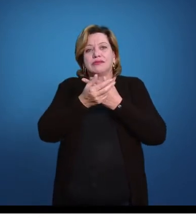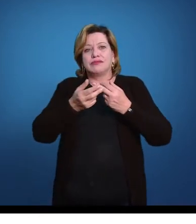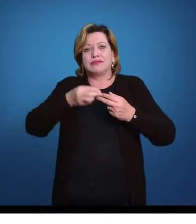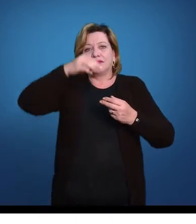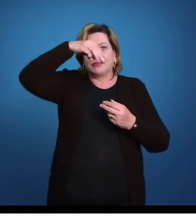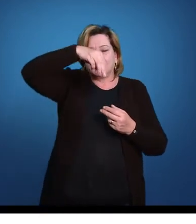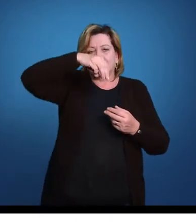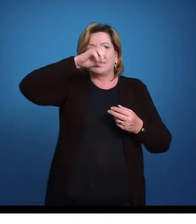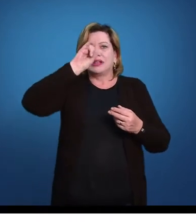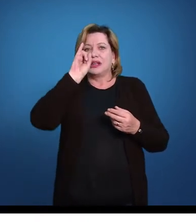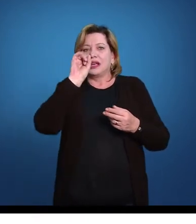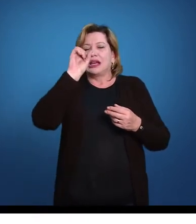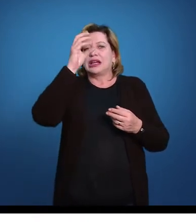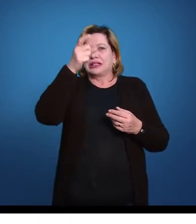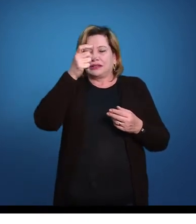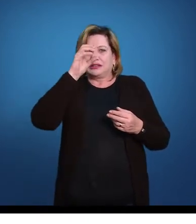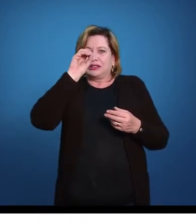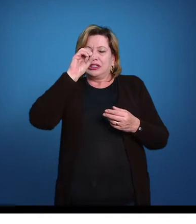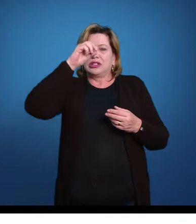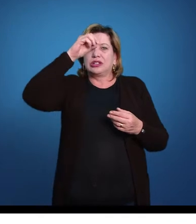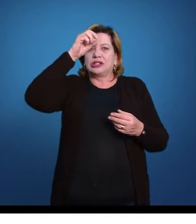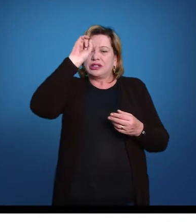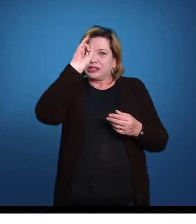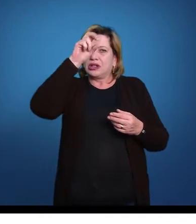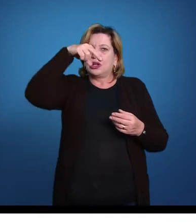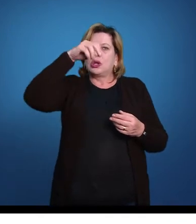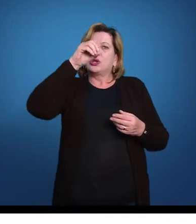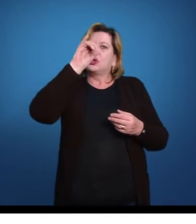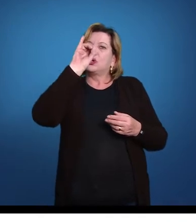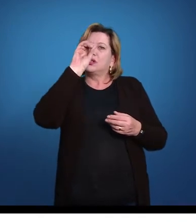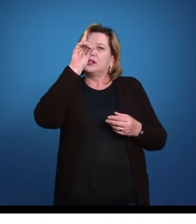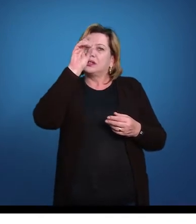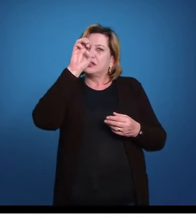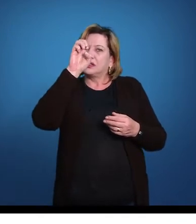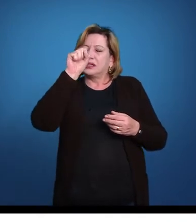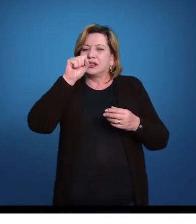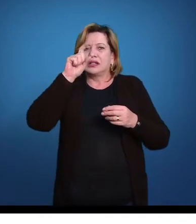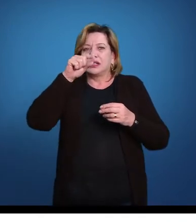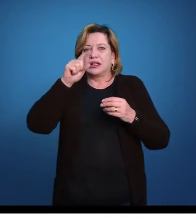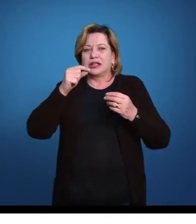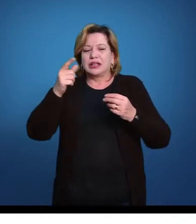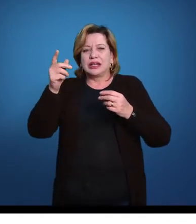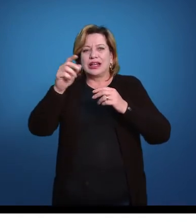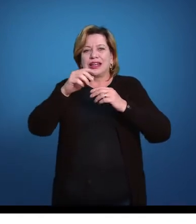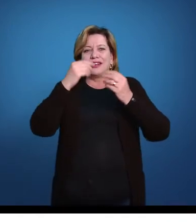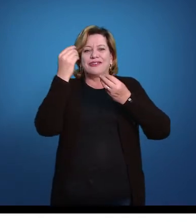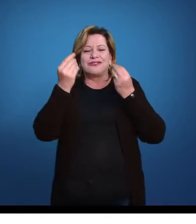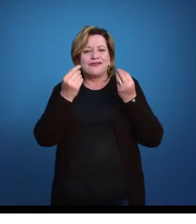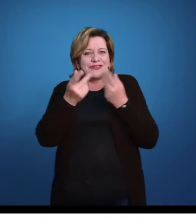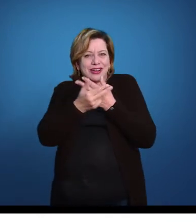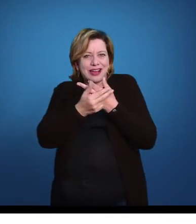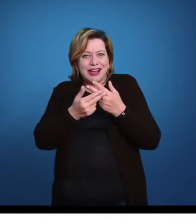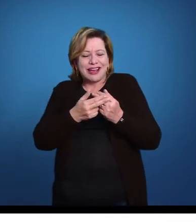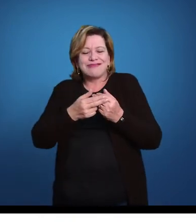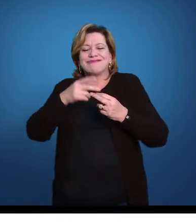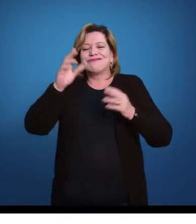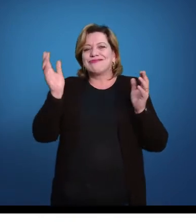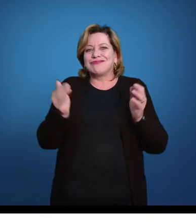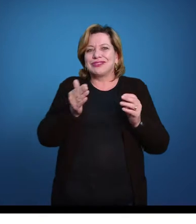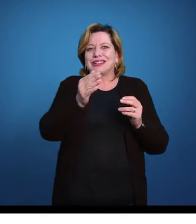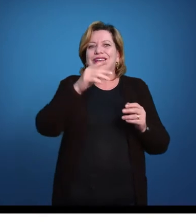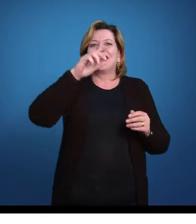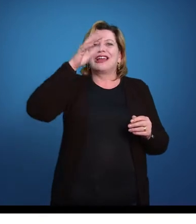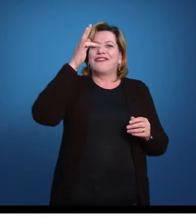petromizontóide, são dois nomes que aparecem para o mesmo grupo, são as feiticeiras e as lampreias, respectivamente. São